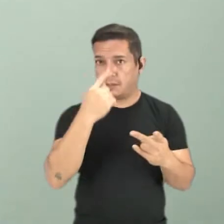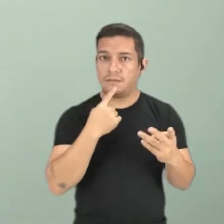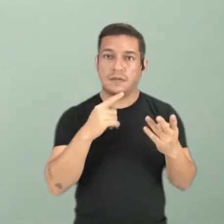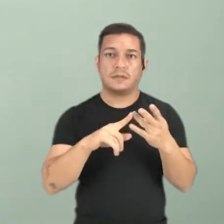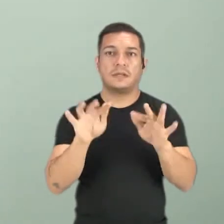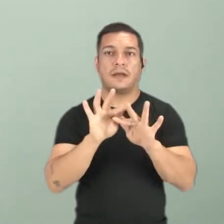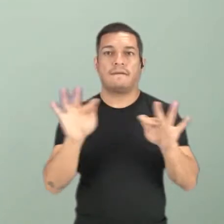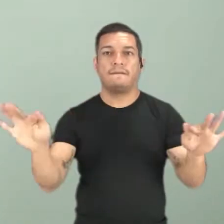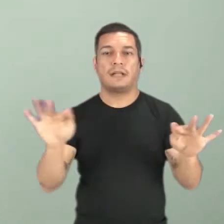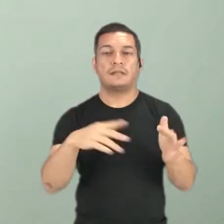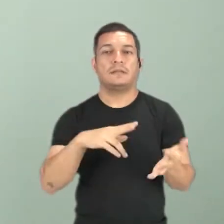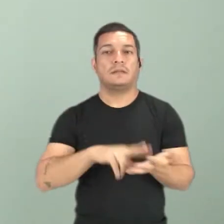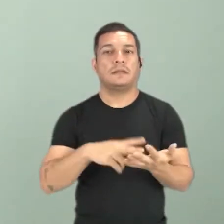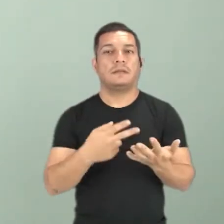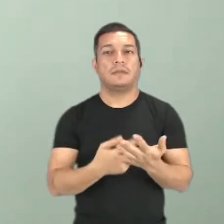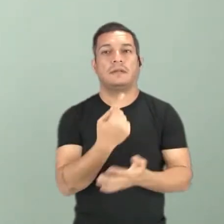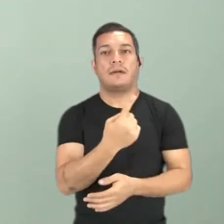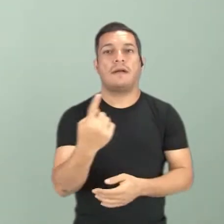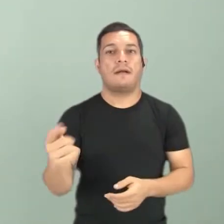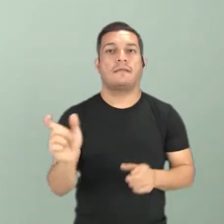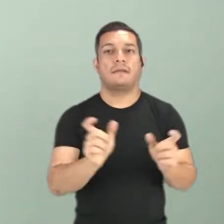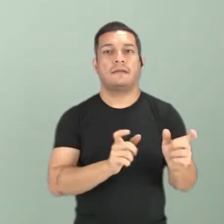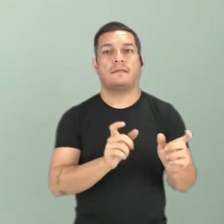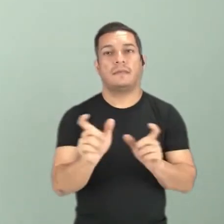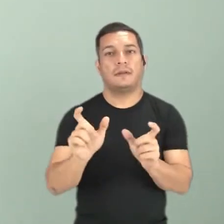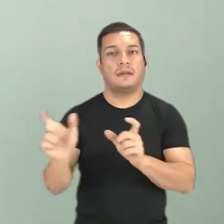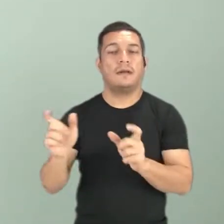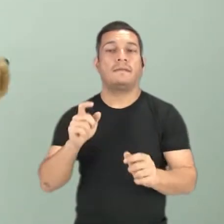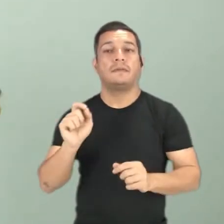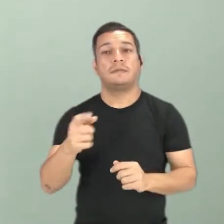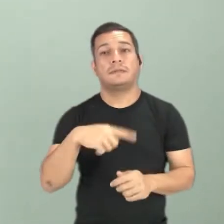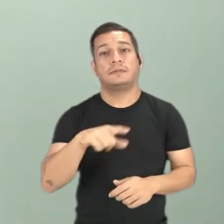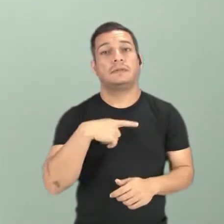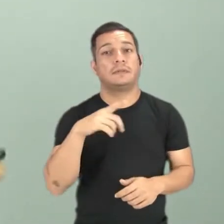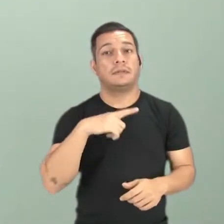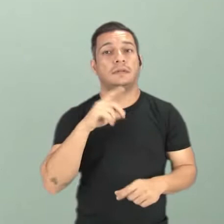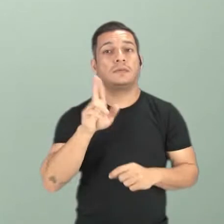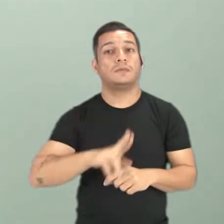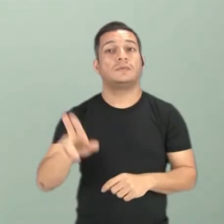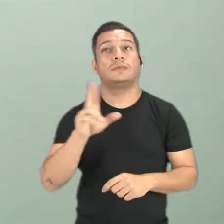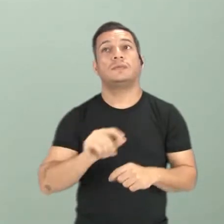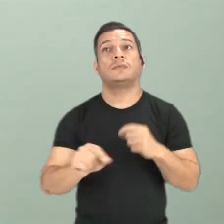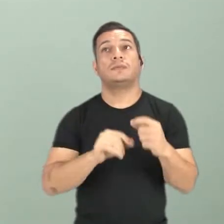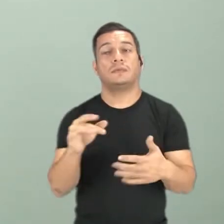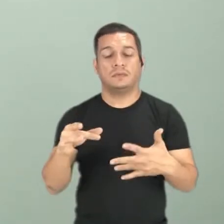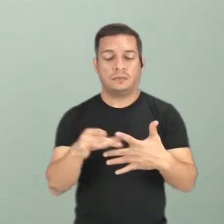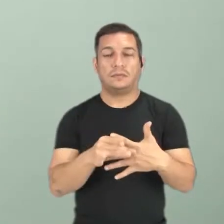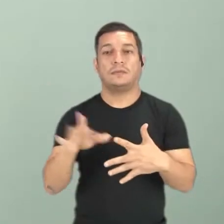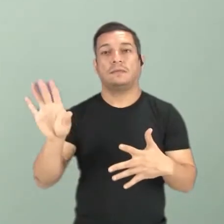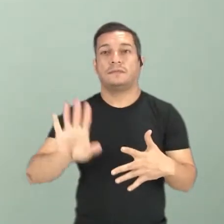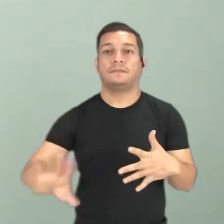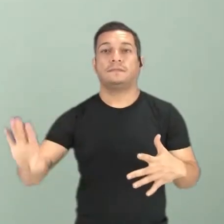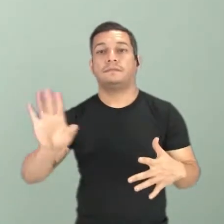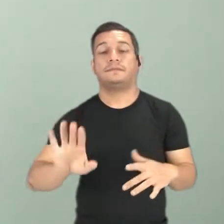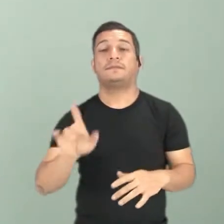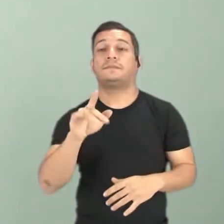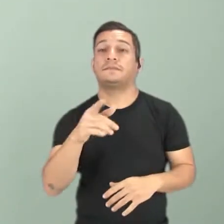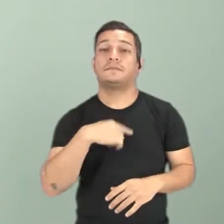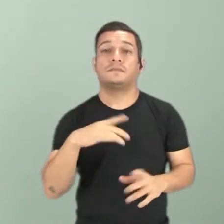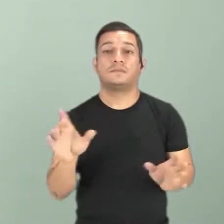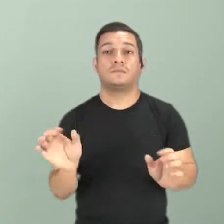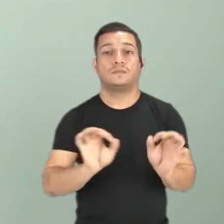você interpreta cada signo, cada elemento desse, você está utilizando da semiótica. E quando você